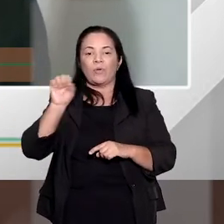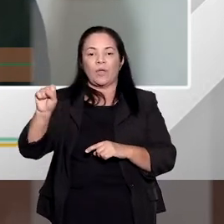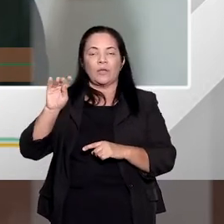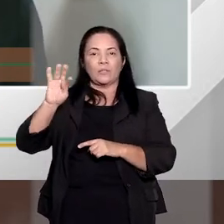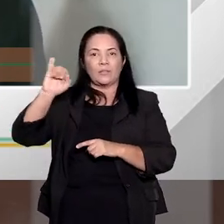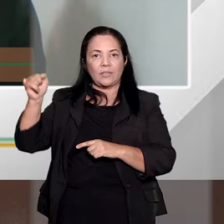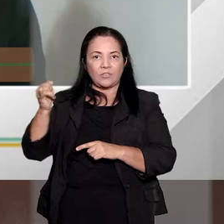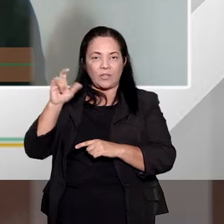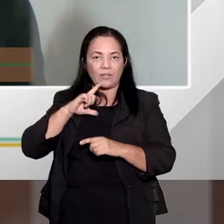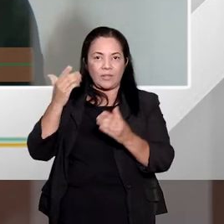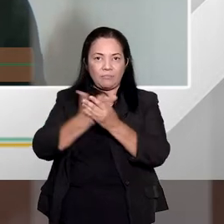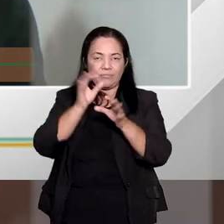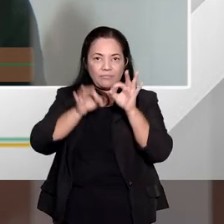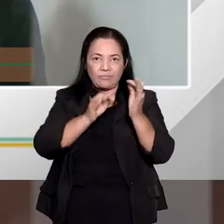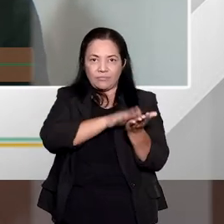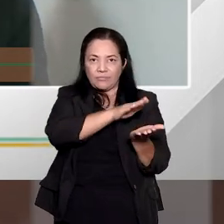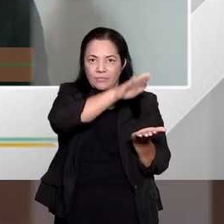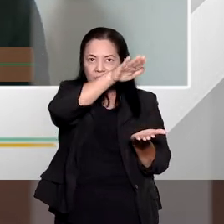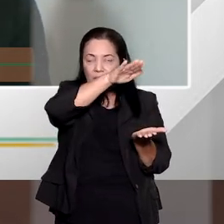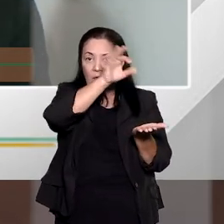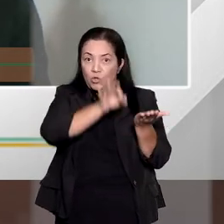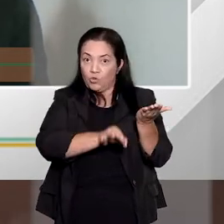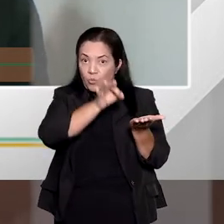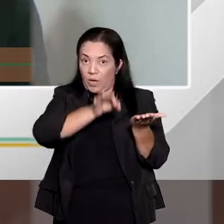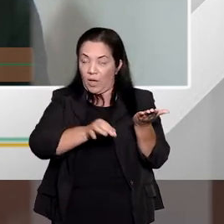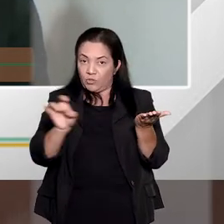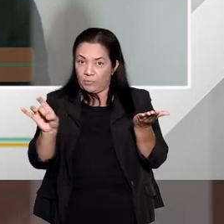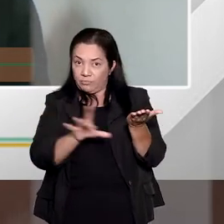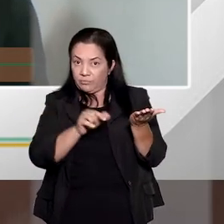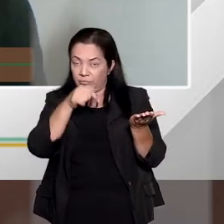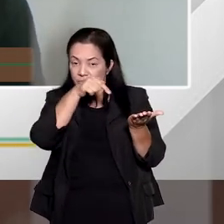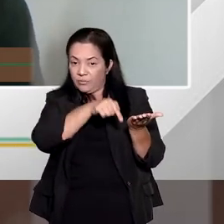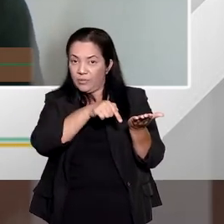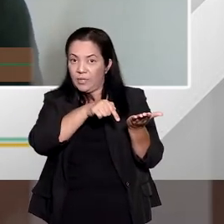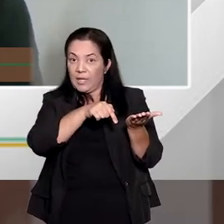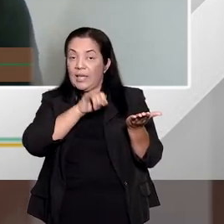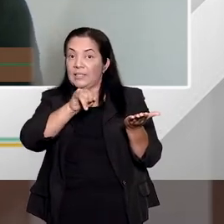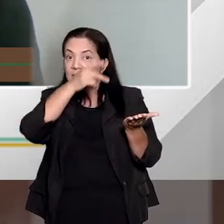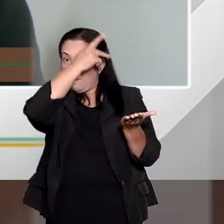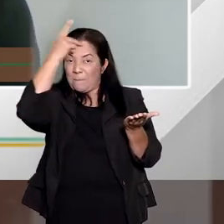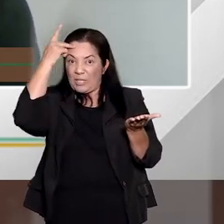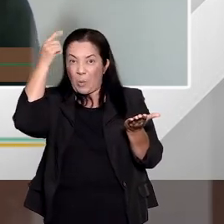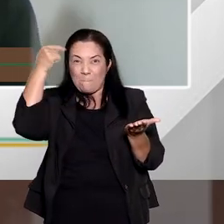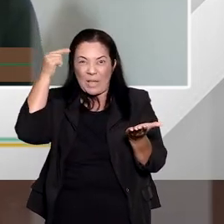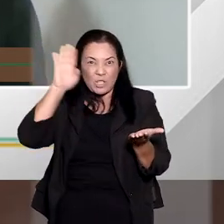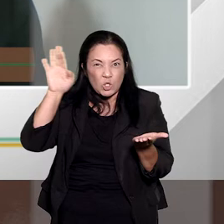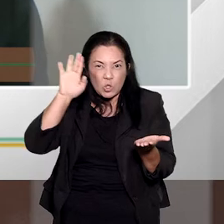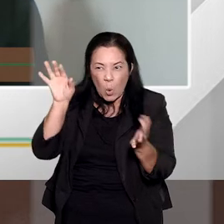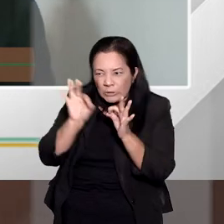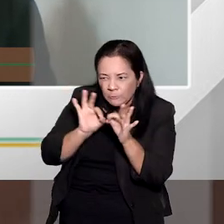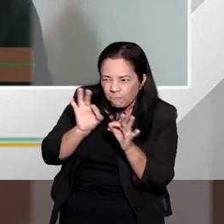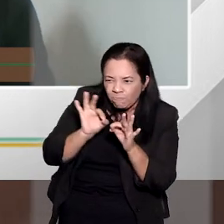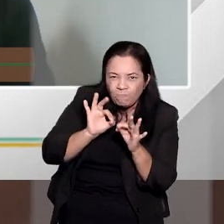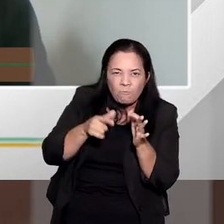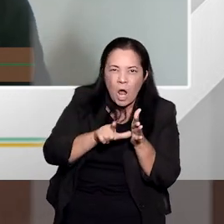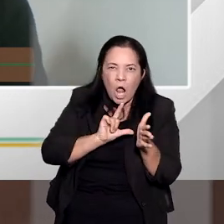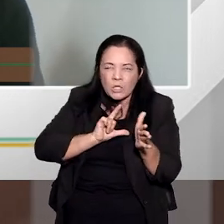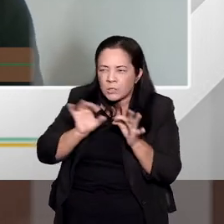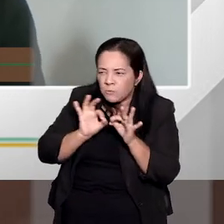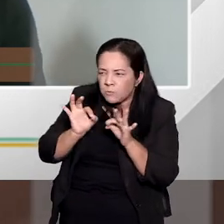inúmeros julgados nesse sentido de que, por exemplo, a premeditação do crime, o grau de